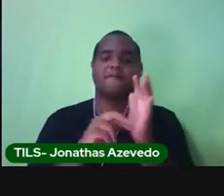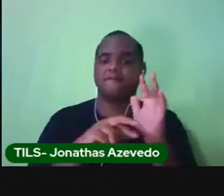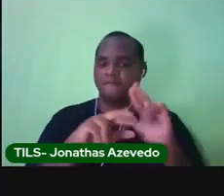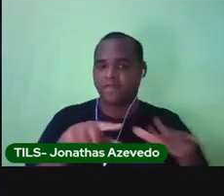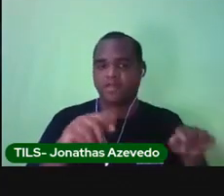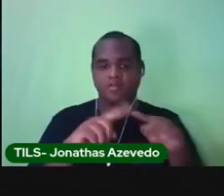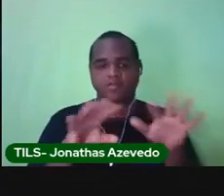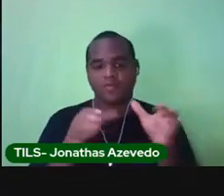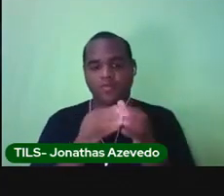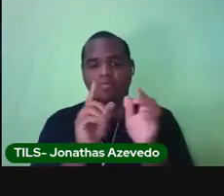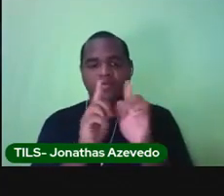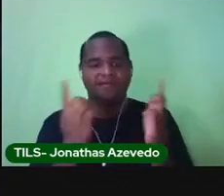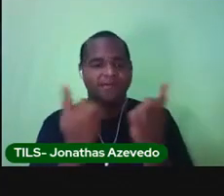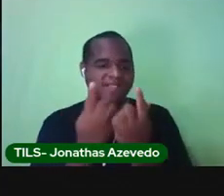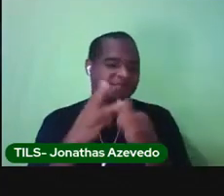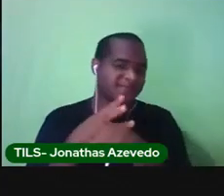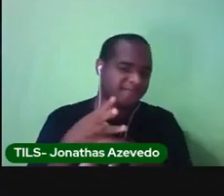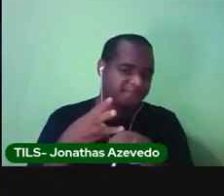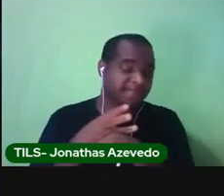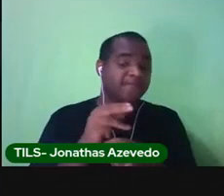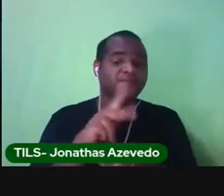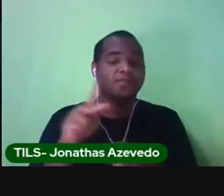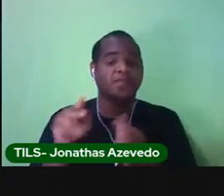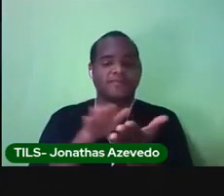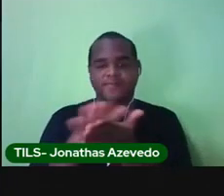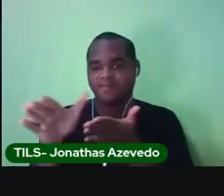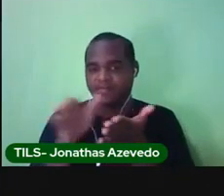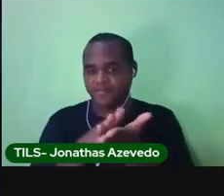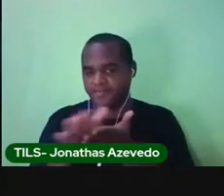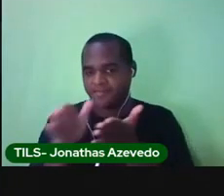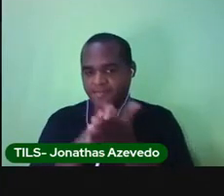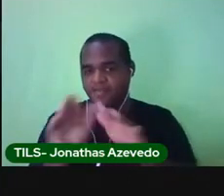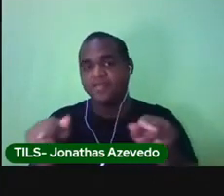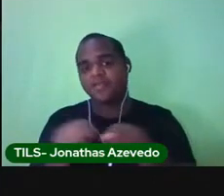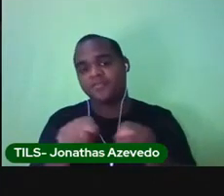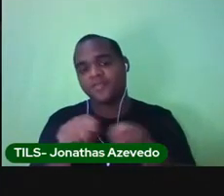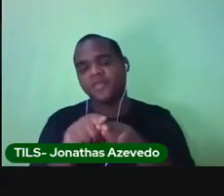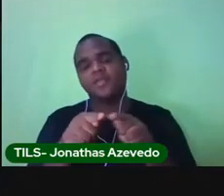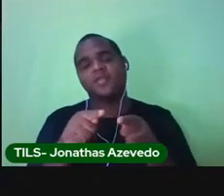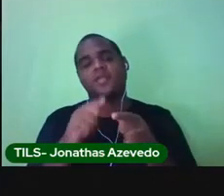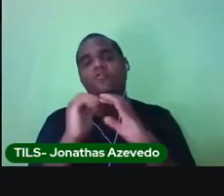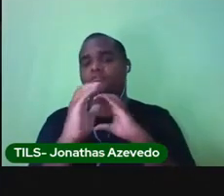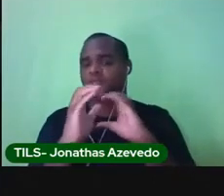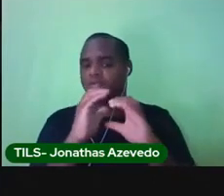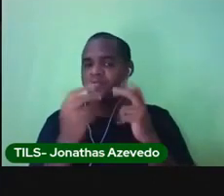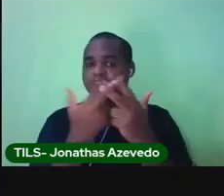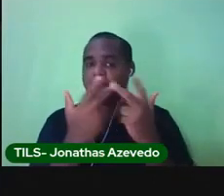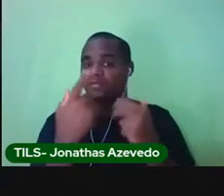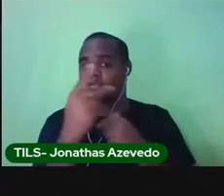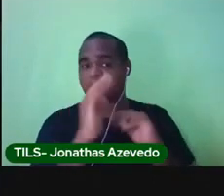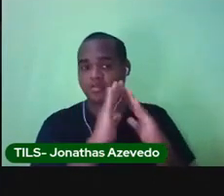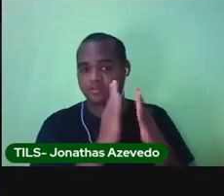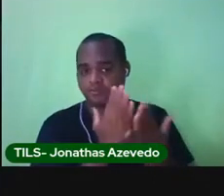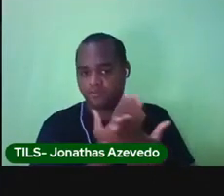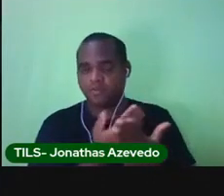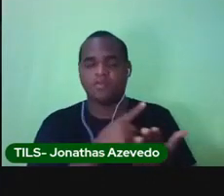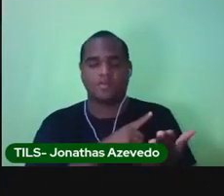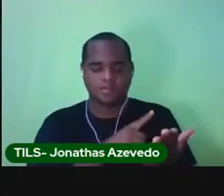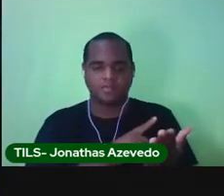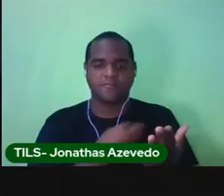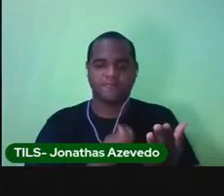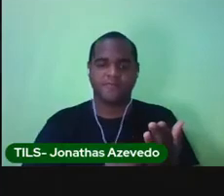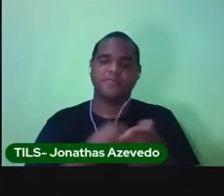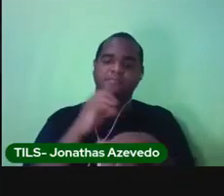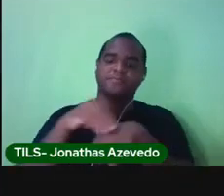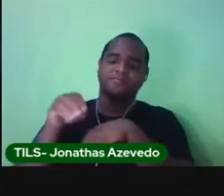grupinho do WhatsApp, com as atividades impressas, o meio de comunicação que a sua escola disponibilizar, você